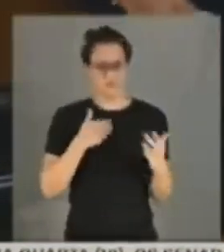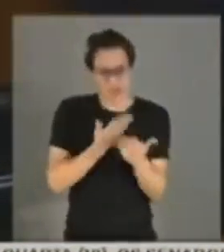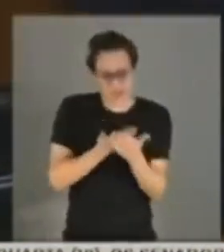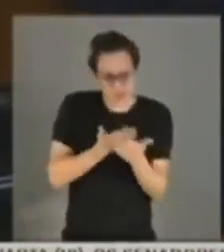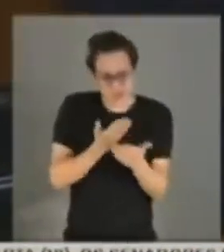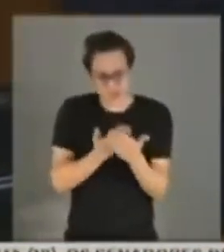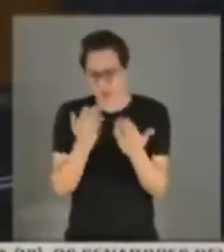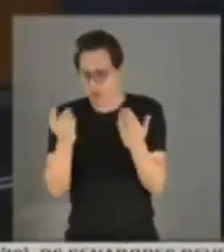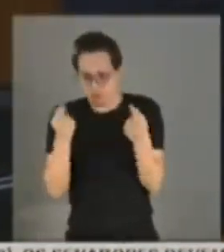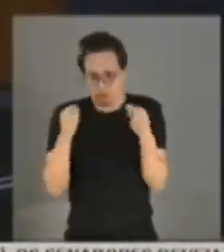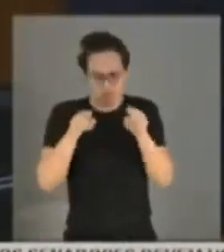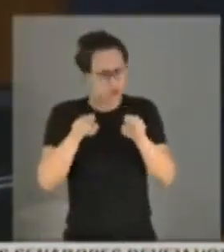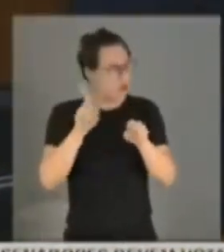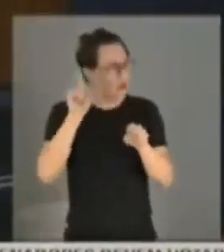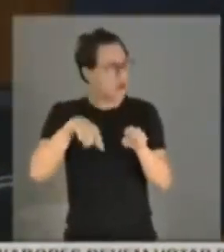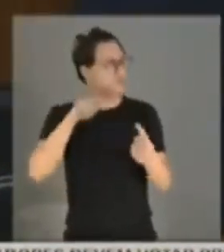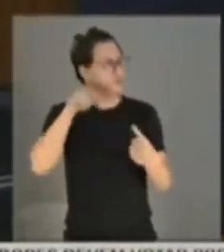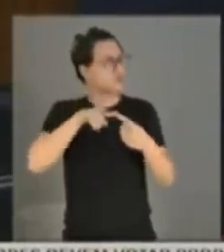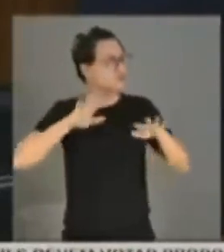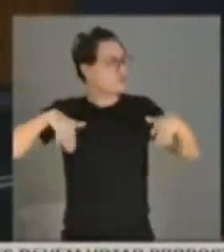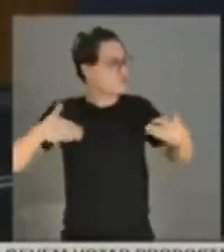qual o objeto de estudo dele?